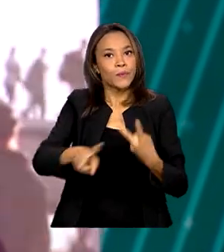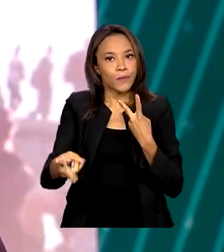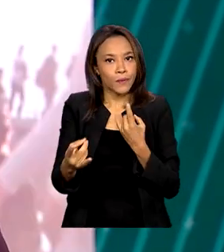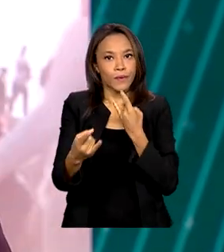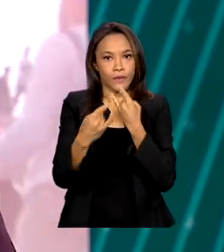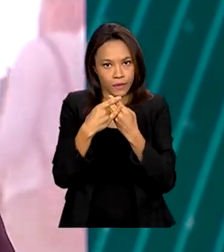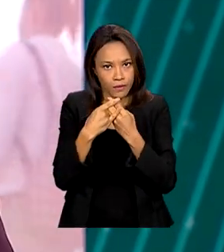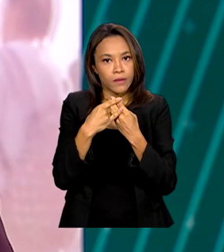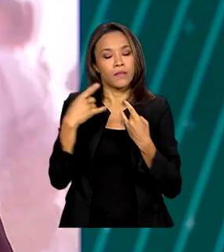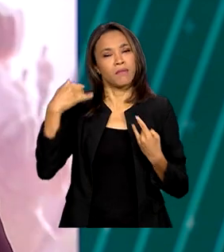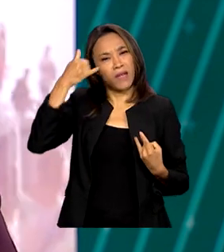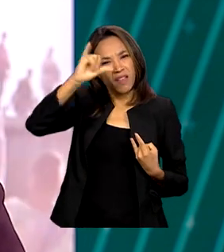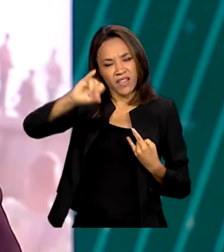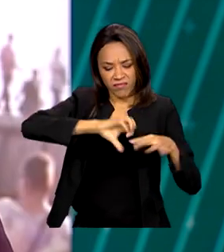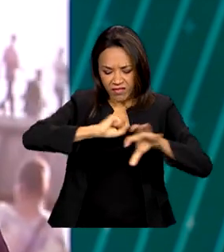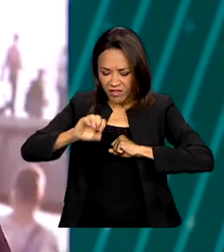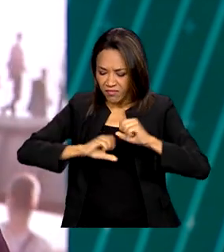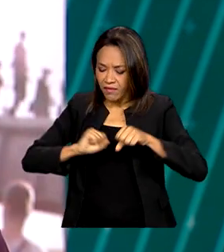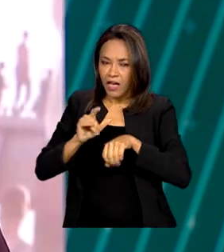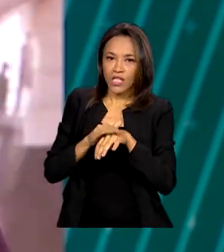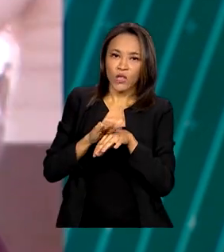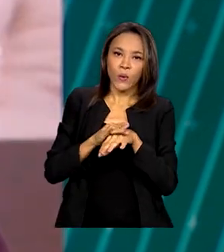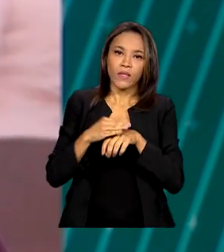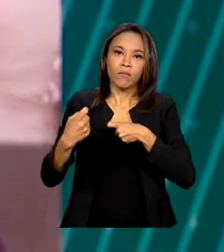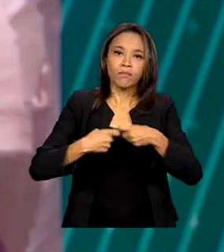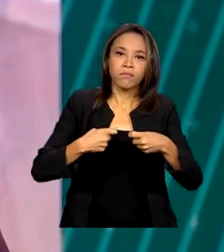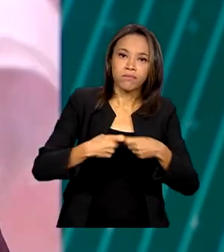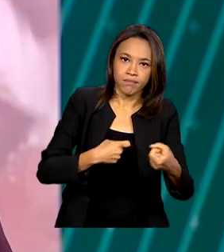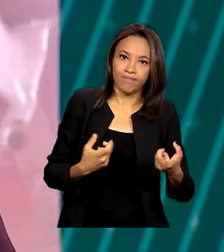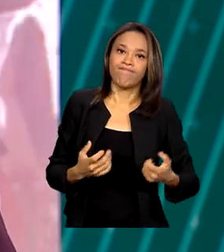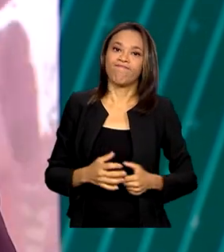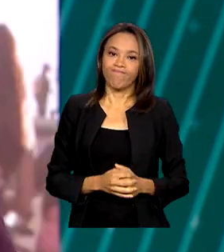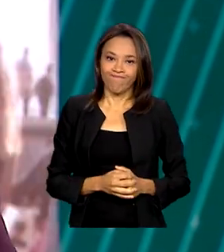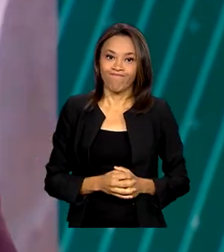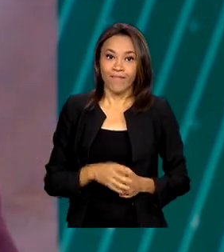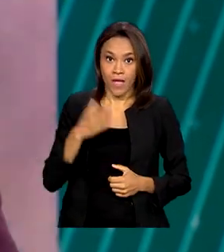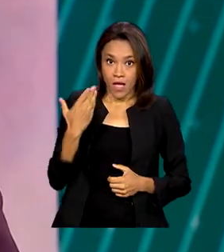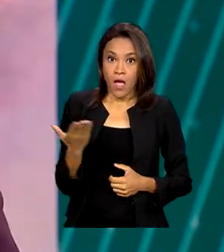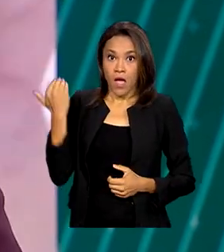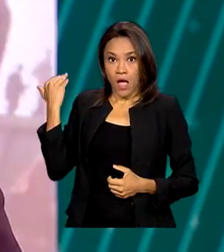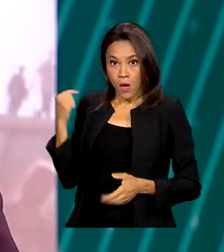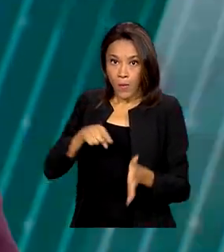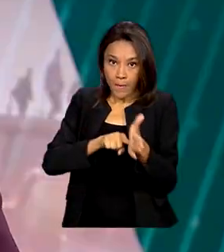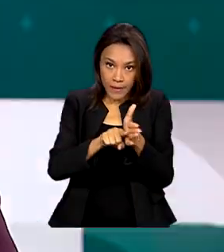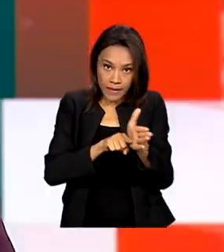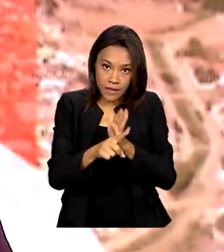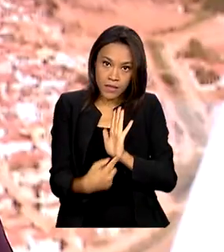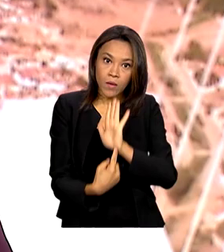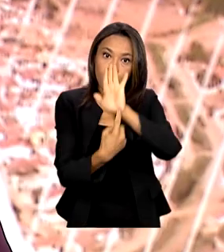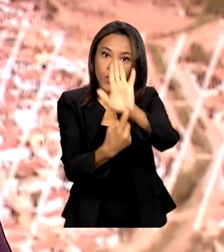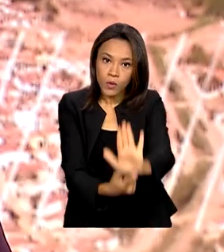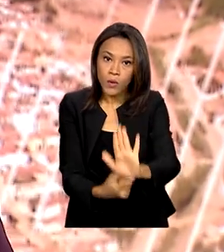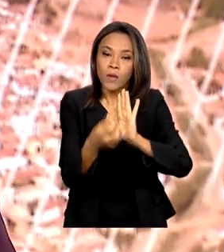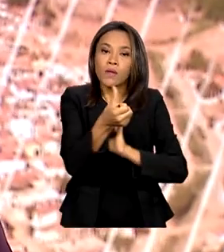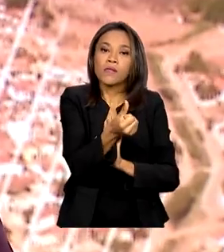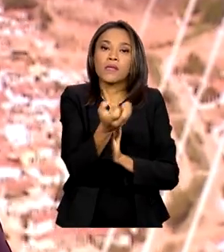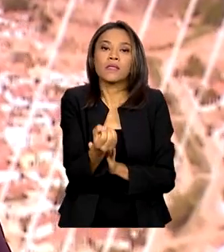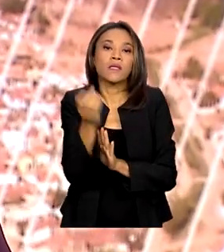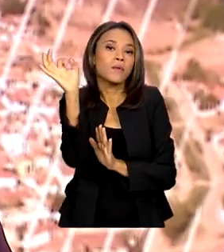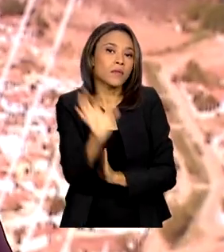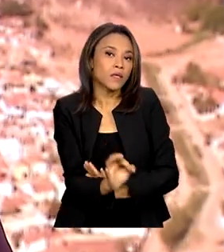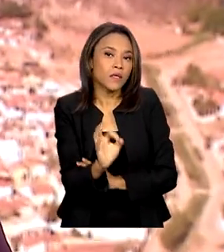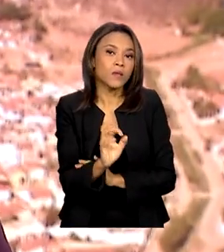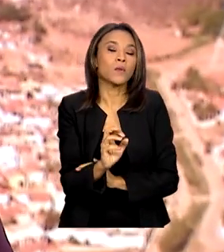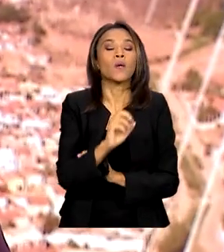prevenção das doenças sexualmente transmissíveis. Uma pesquisa apontou que cerca de 60% dos